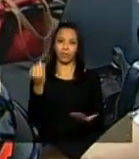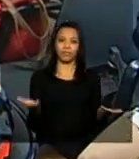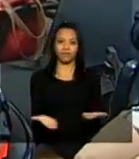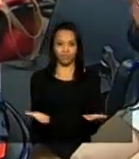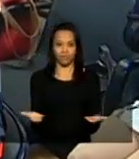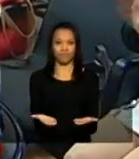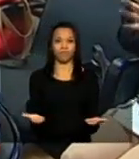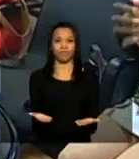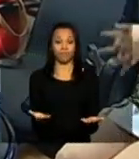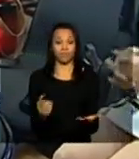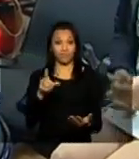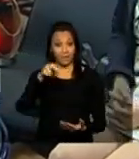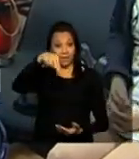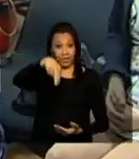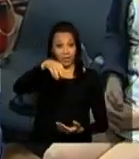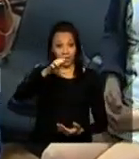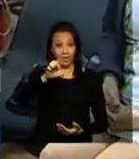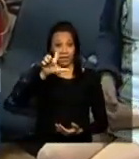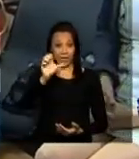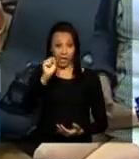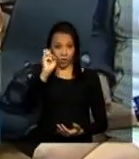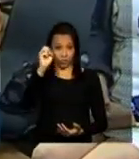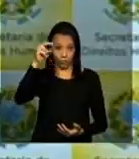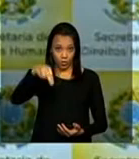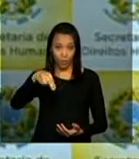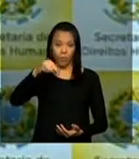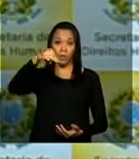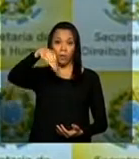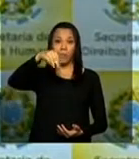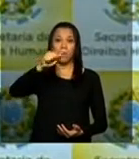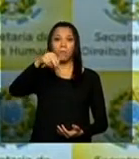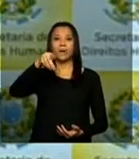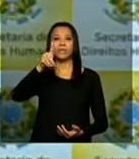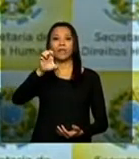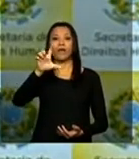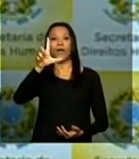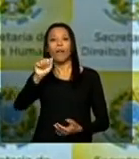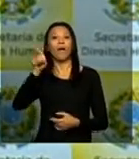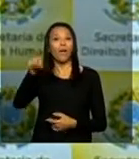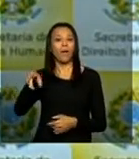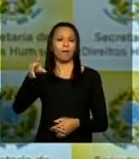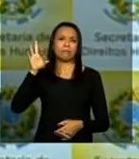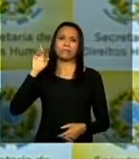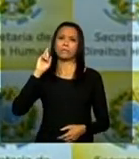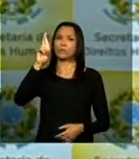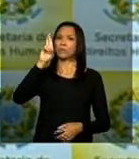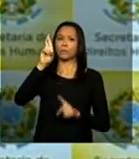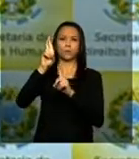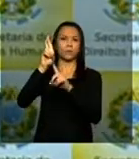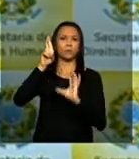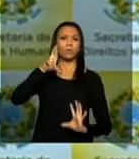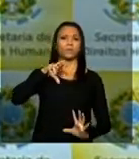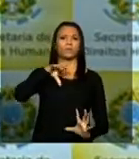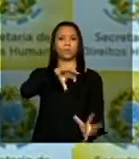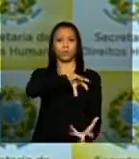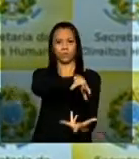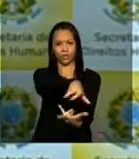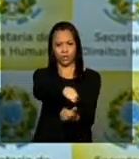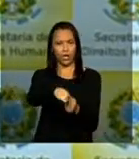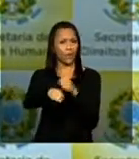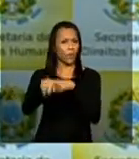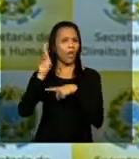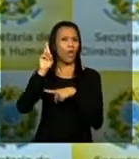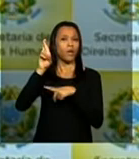Nelson Mandela sem dúvida alguma se constitui num símbolo internacional de